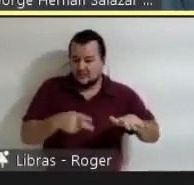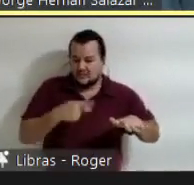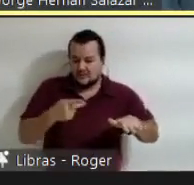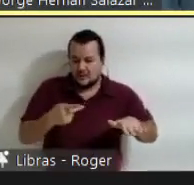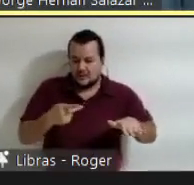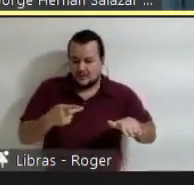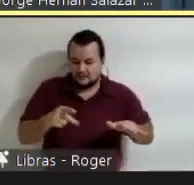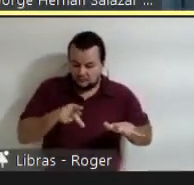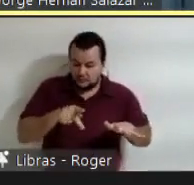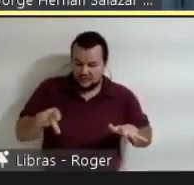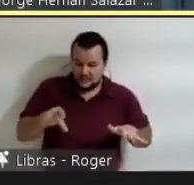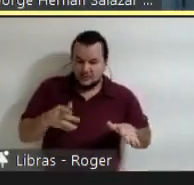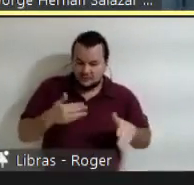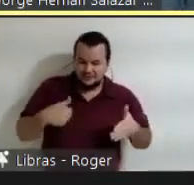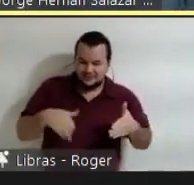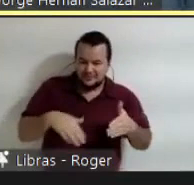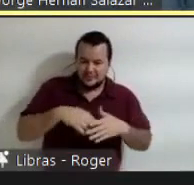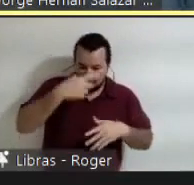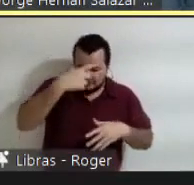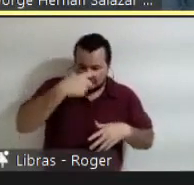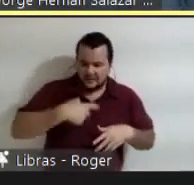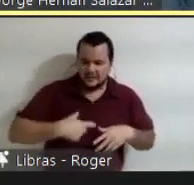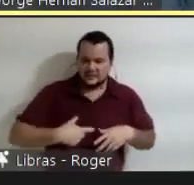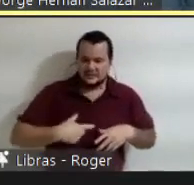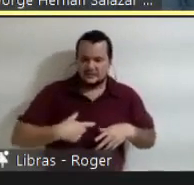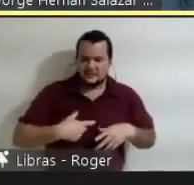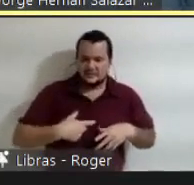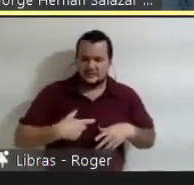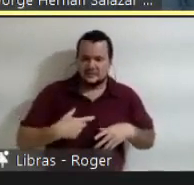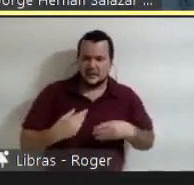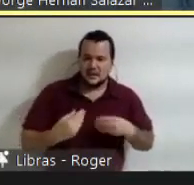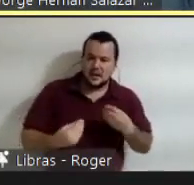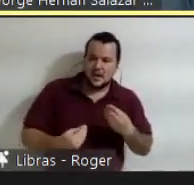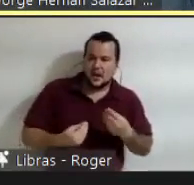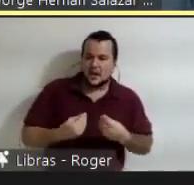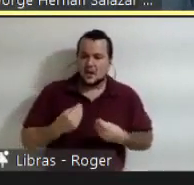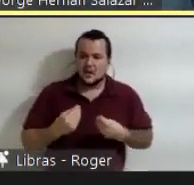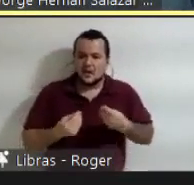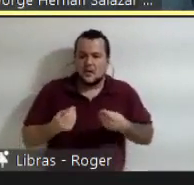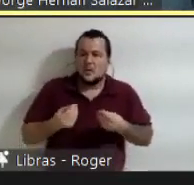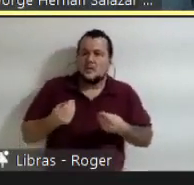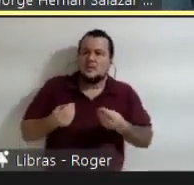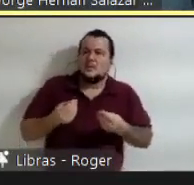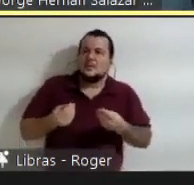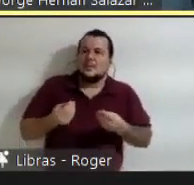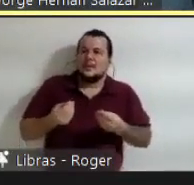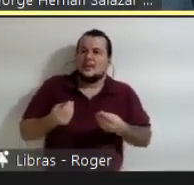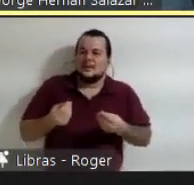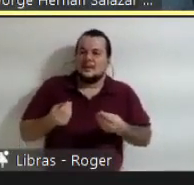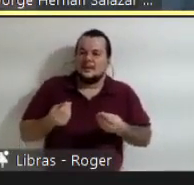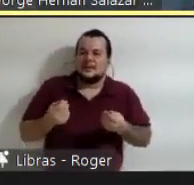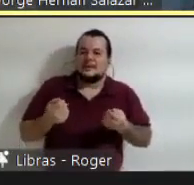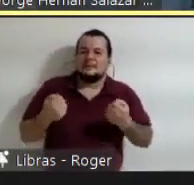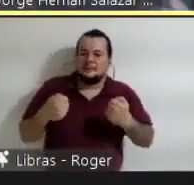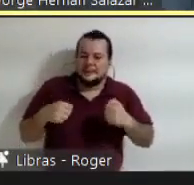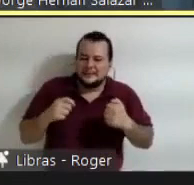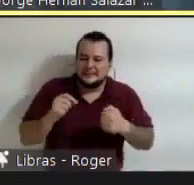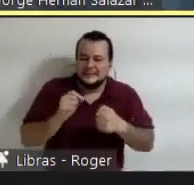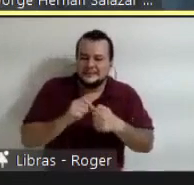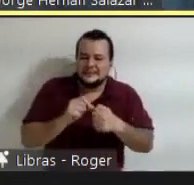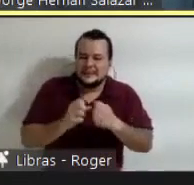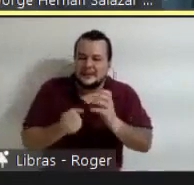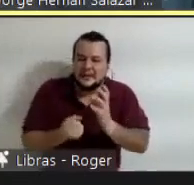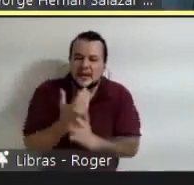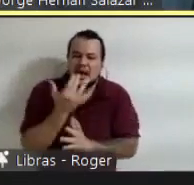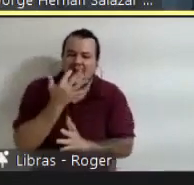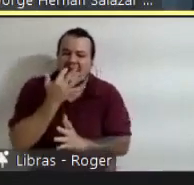é atesorar respostas. Os alunos buscam a os professores porque os professores compartimos